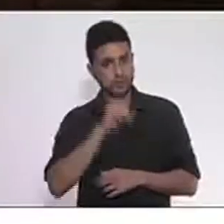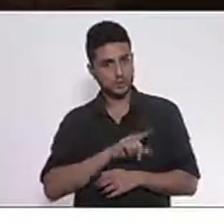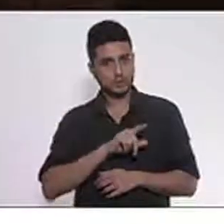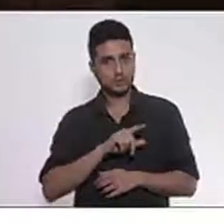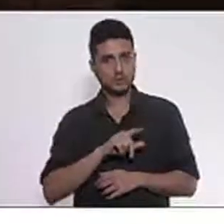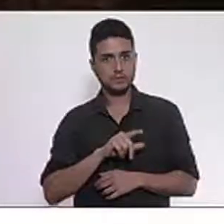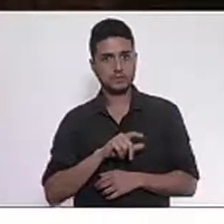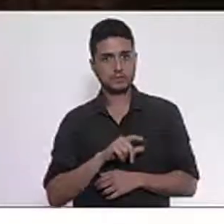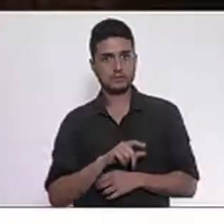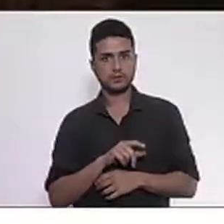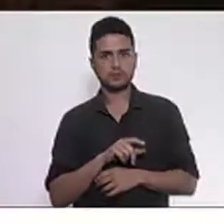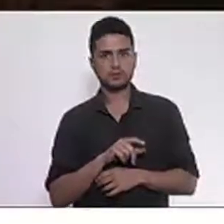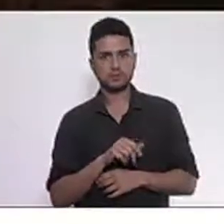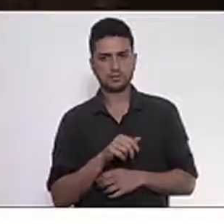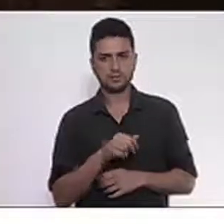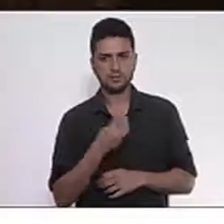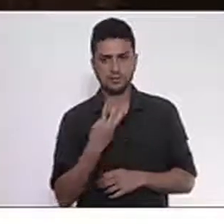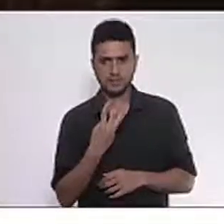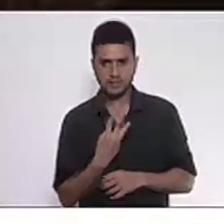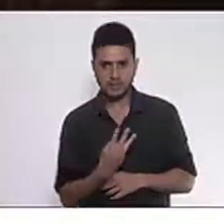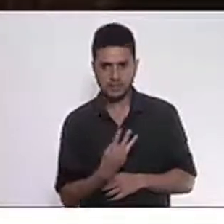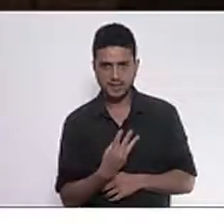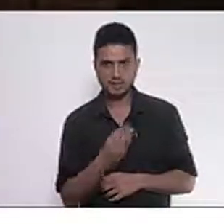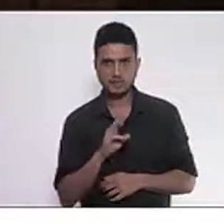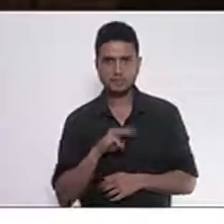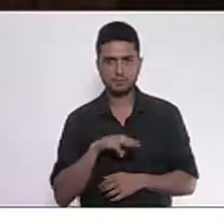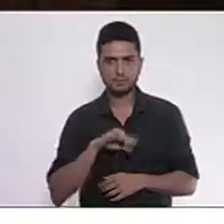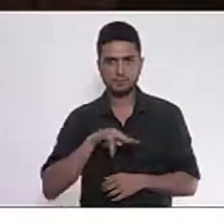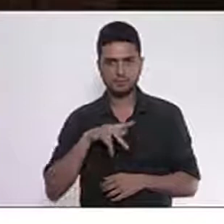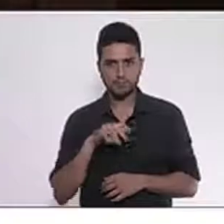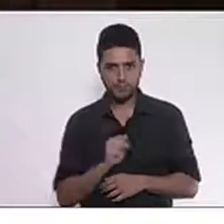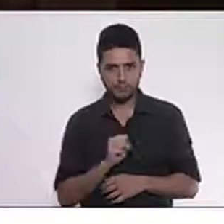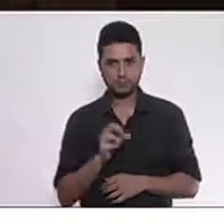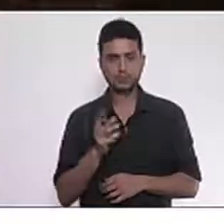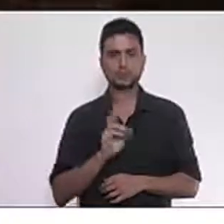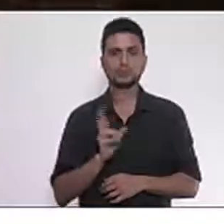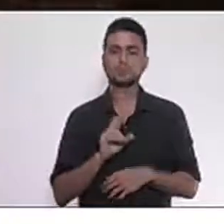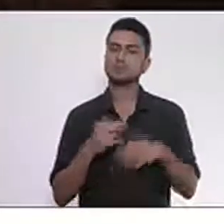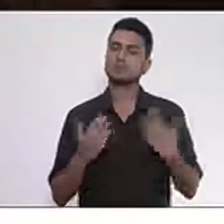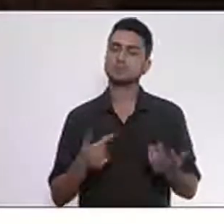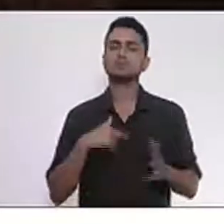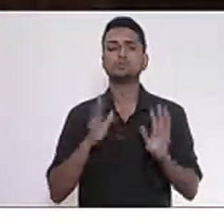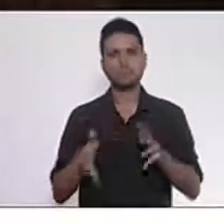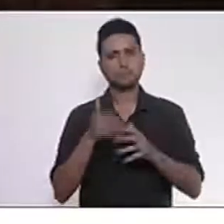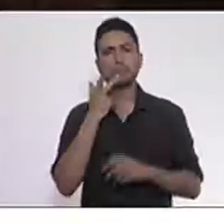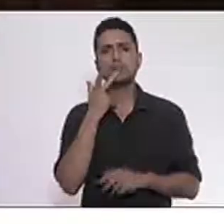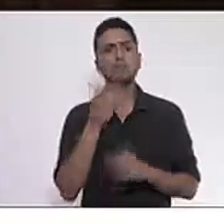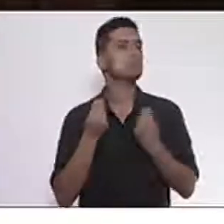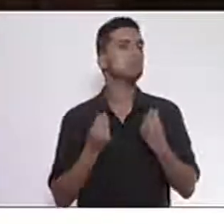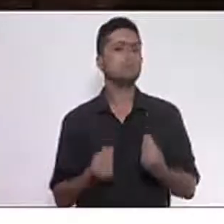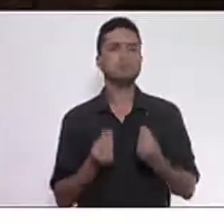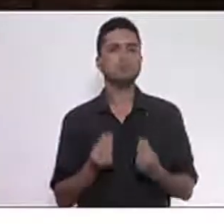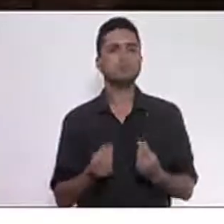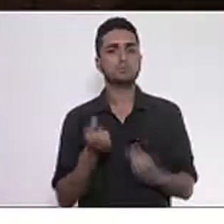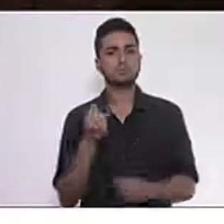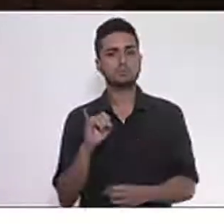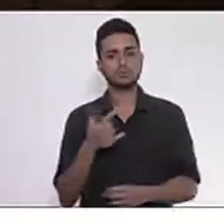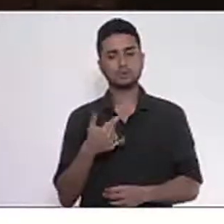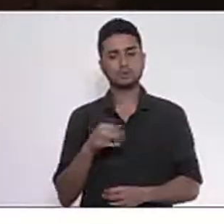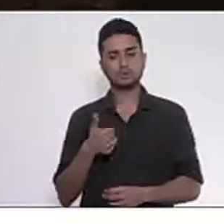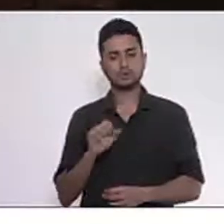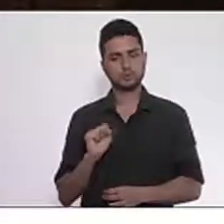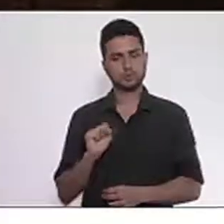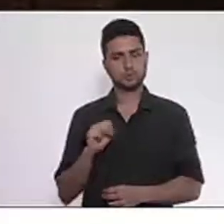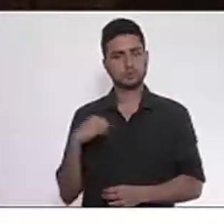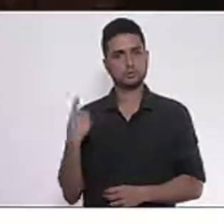Em 2013. E eu aqui falei diversas vezes. Como pode isso se nós fechamos 2018